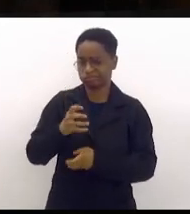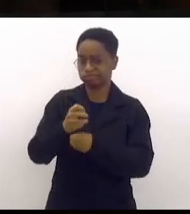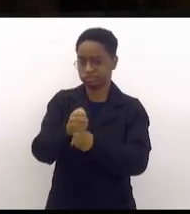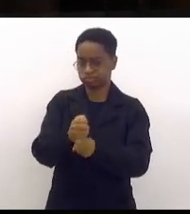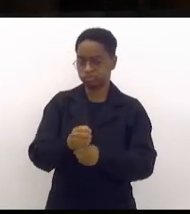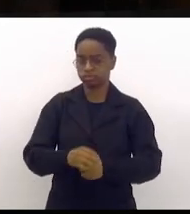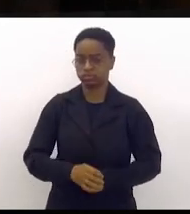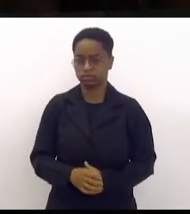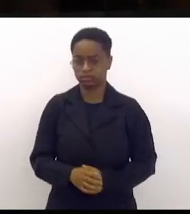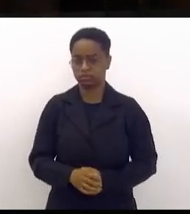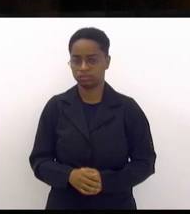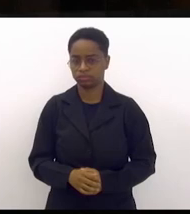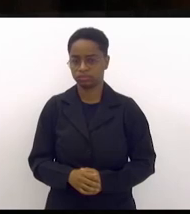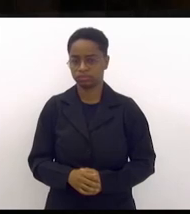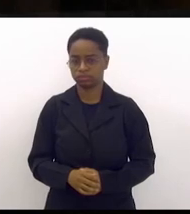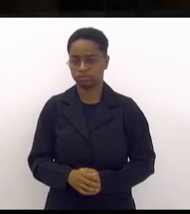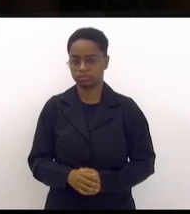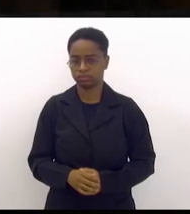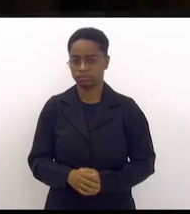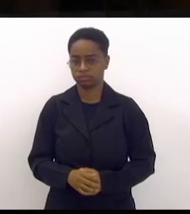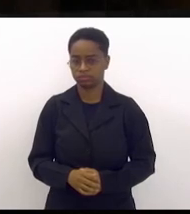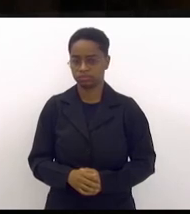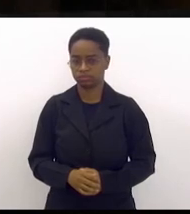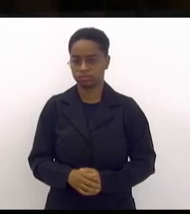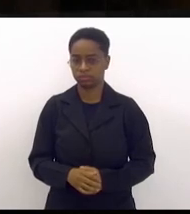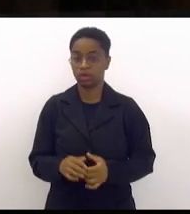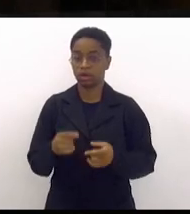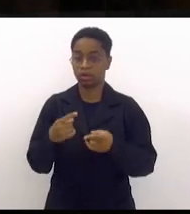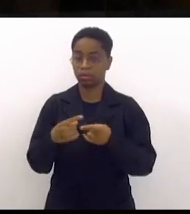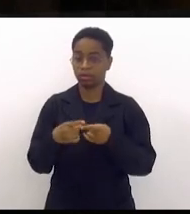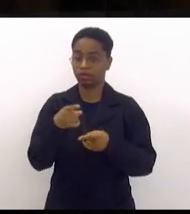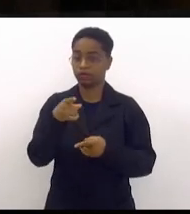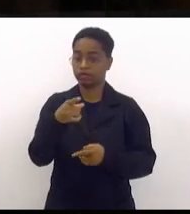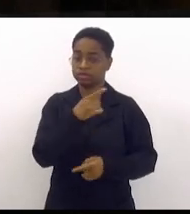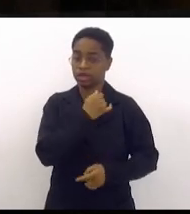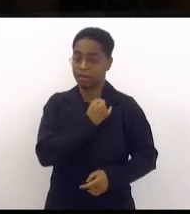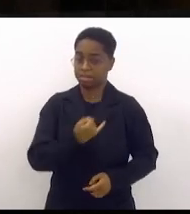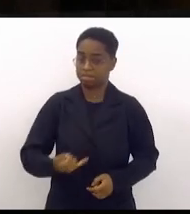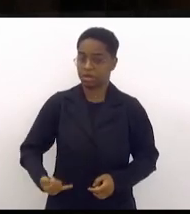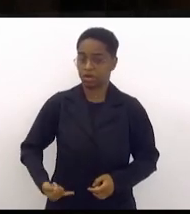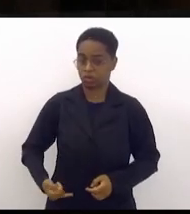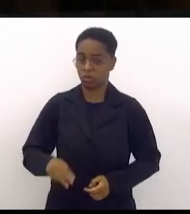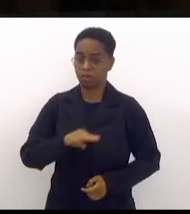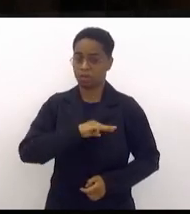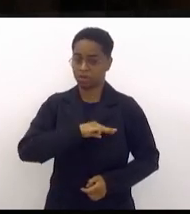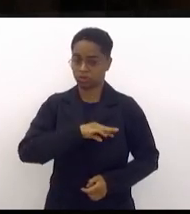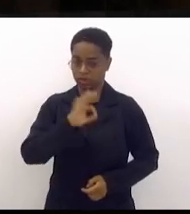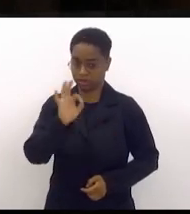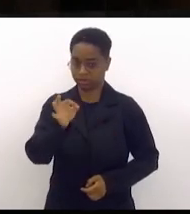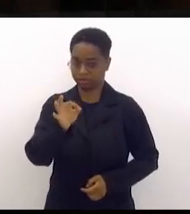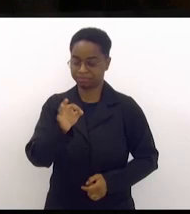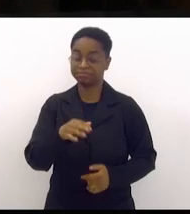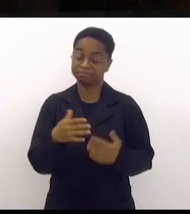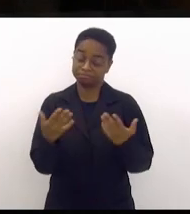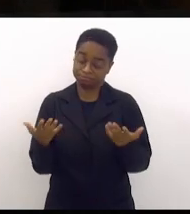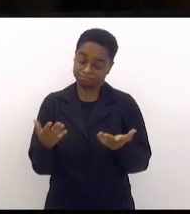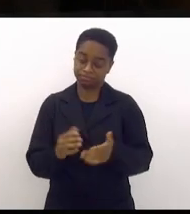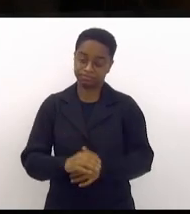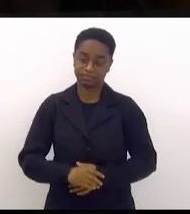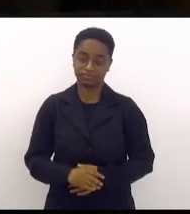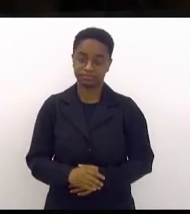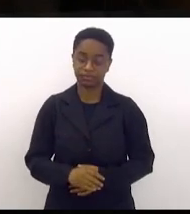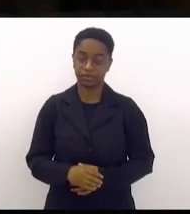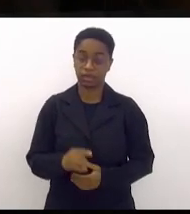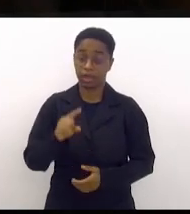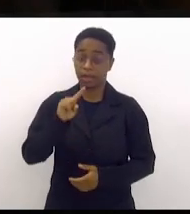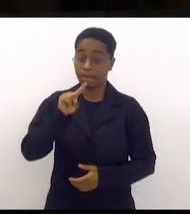senão o senhor não era o imperador de Madureira, deputado de Unísio Lins. 1